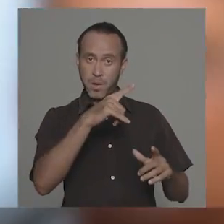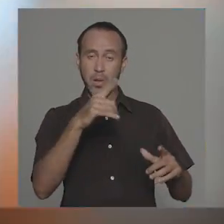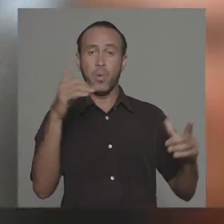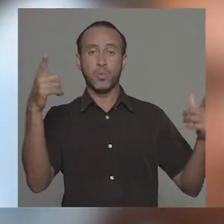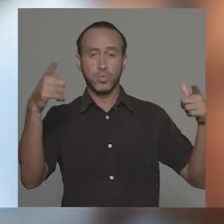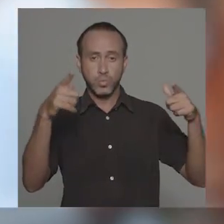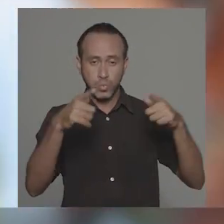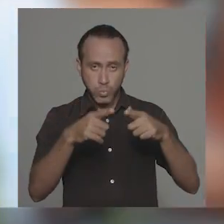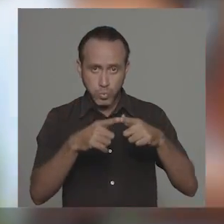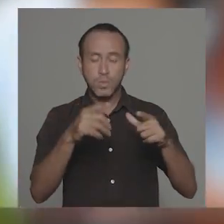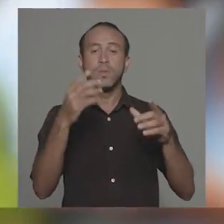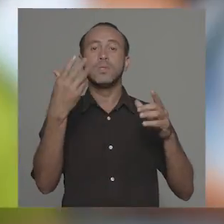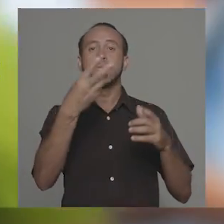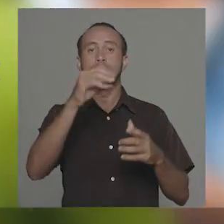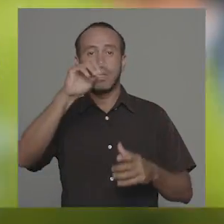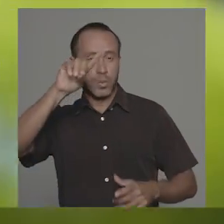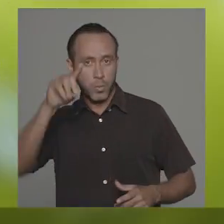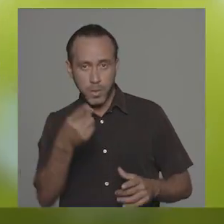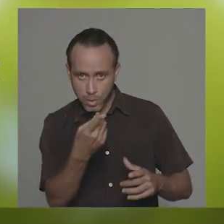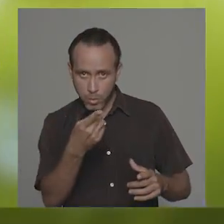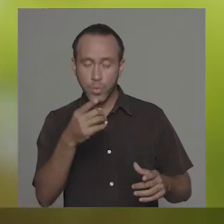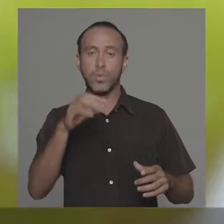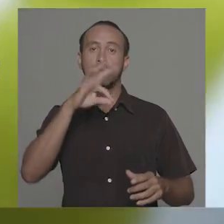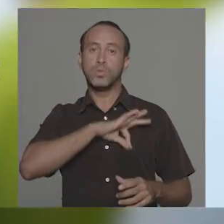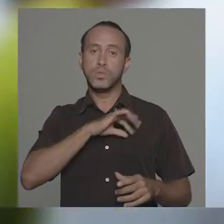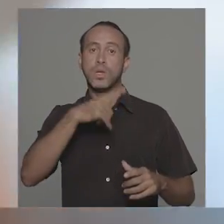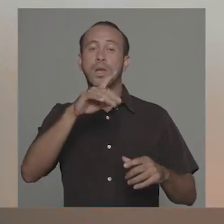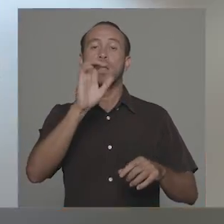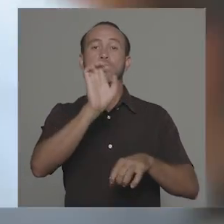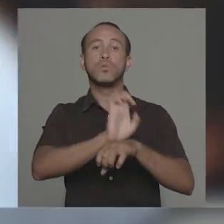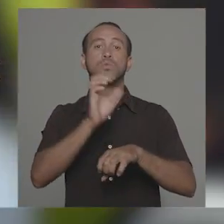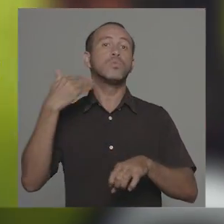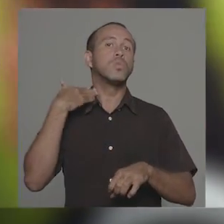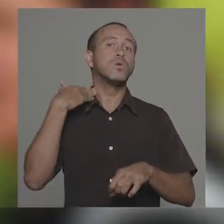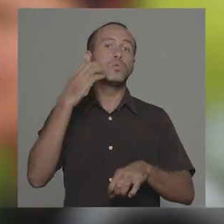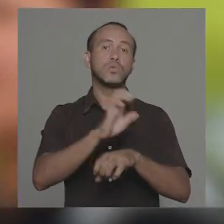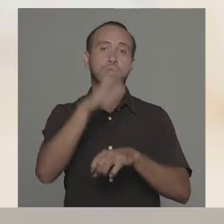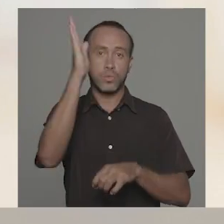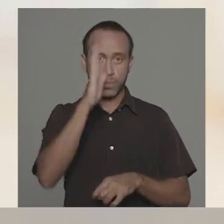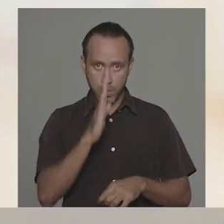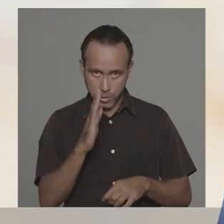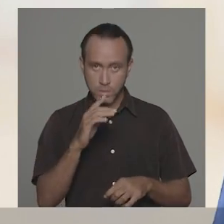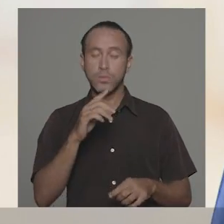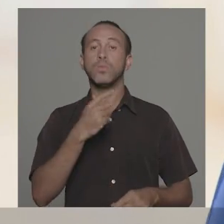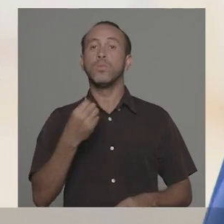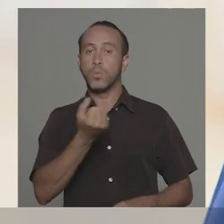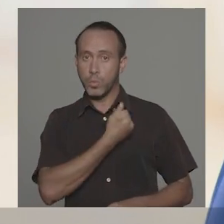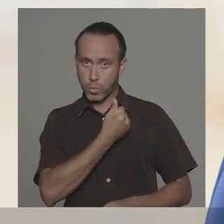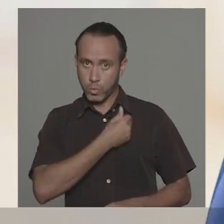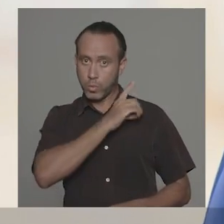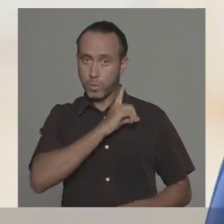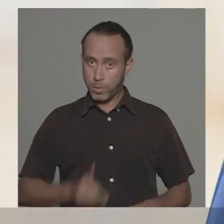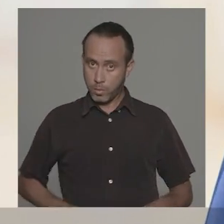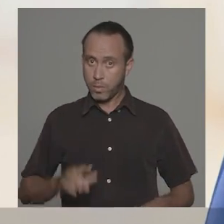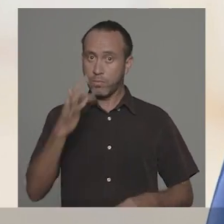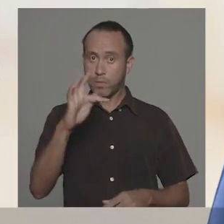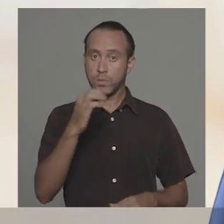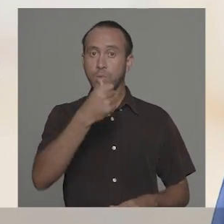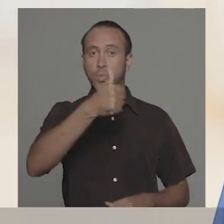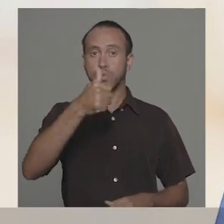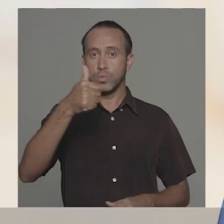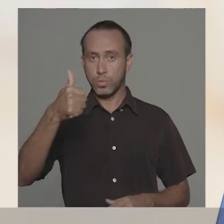economia de 31 milhões de reais para os cofres públicos anualmente. Eu sou Laércio, deputado federal